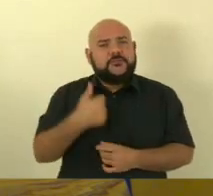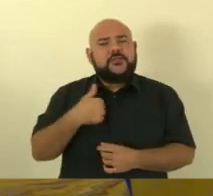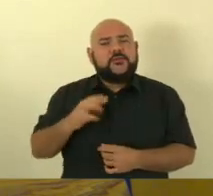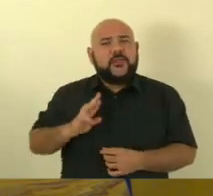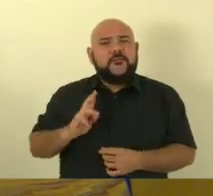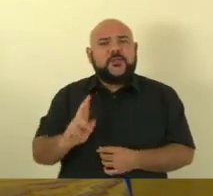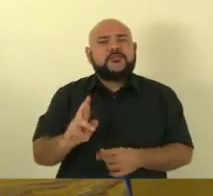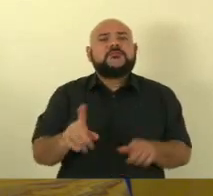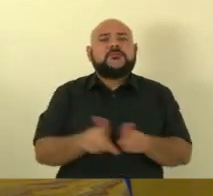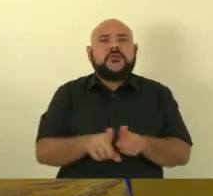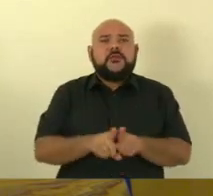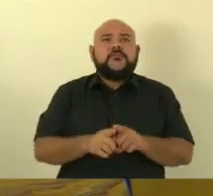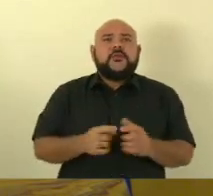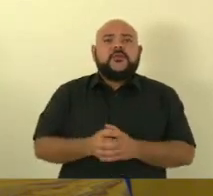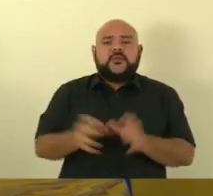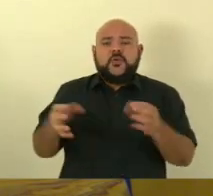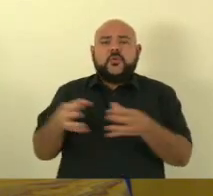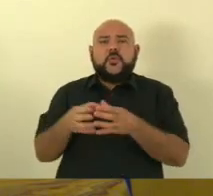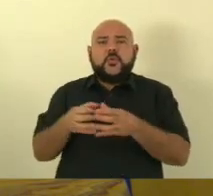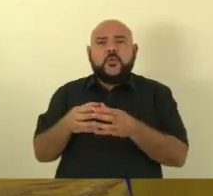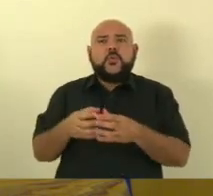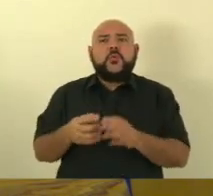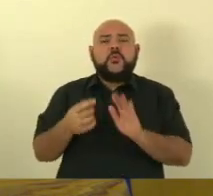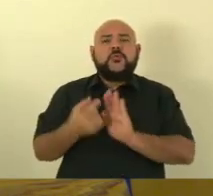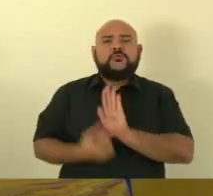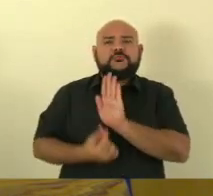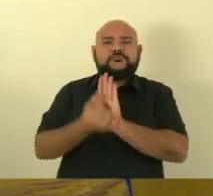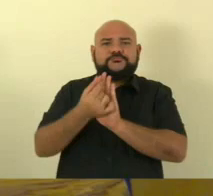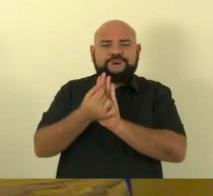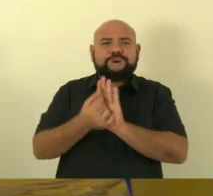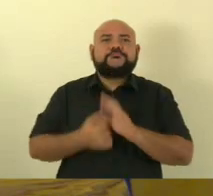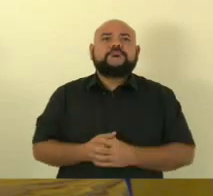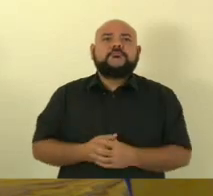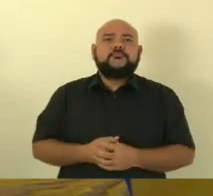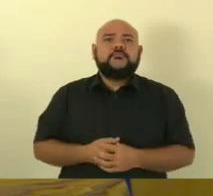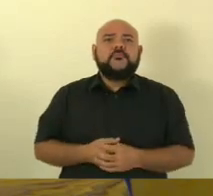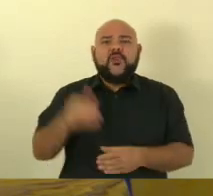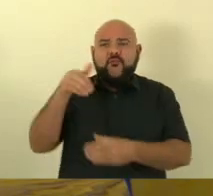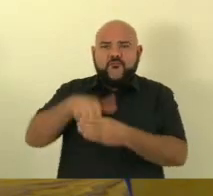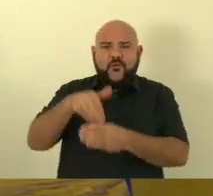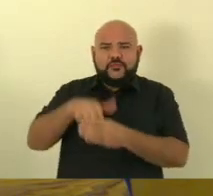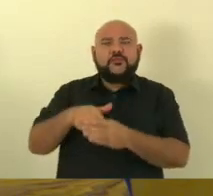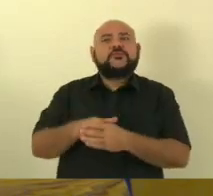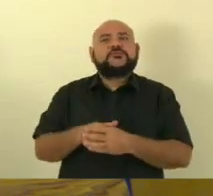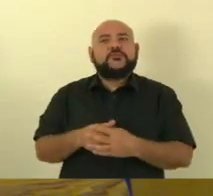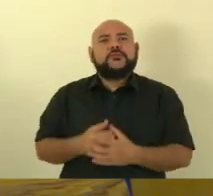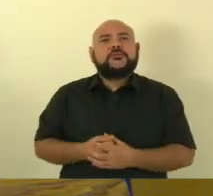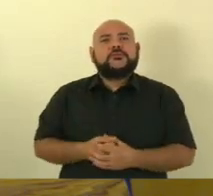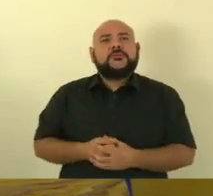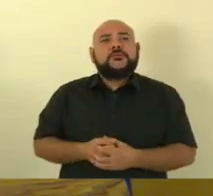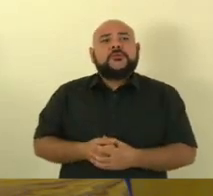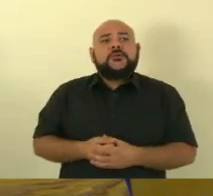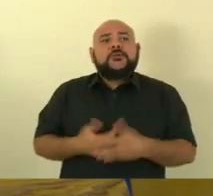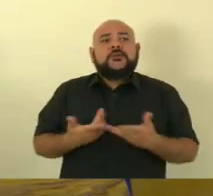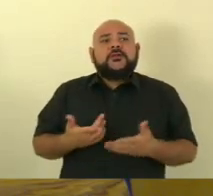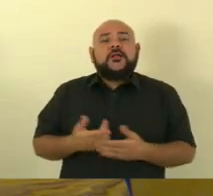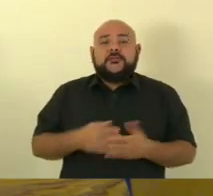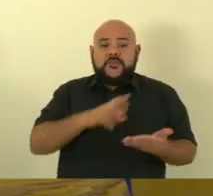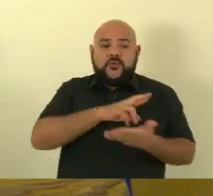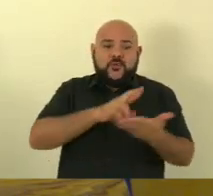de orçamento nós votamos lá na comissão recentemente o relatório